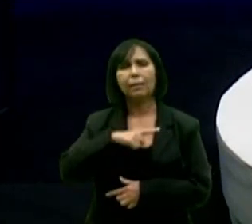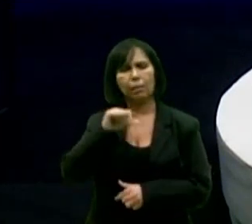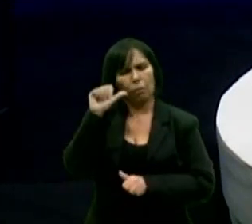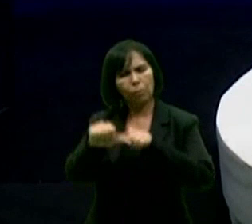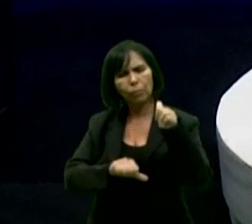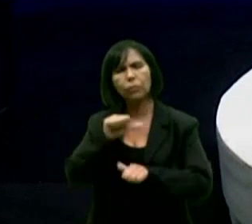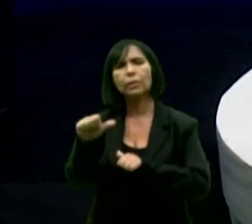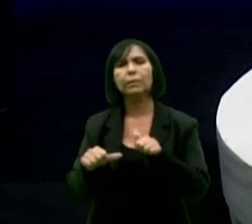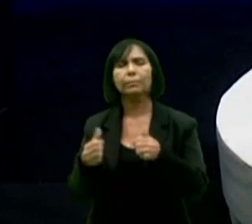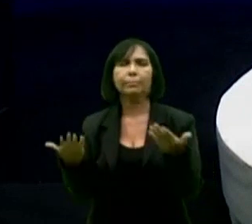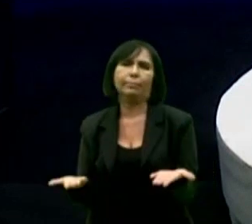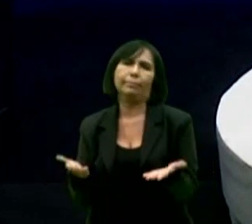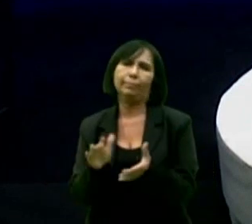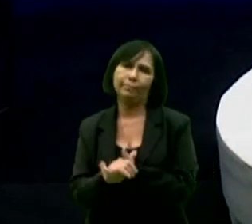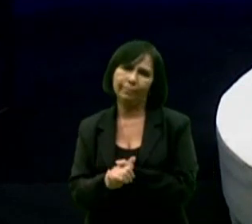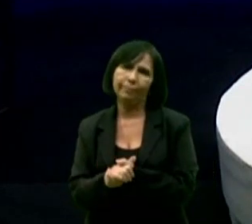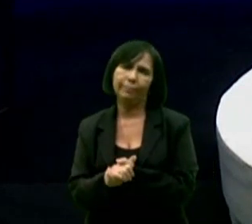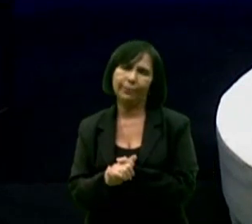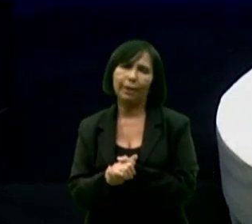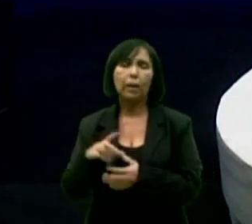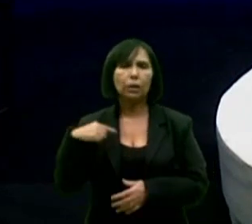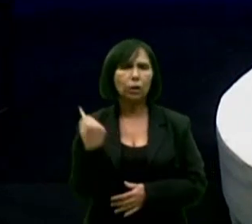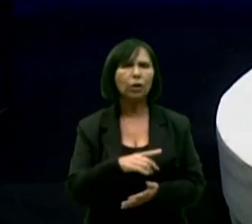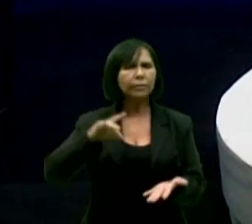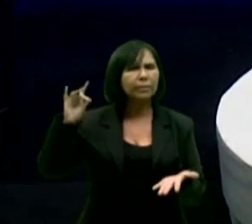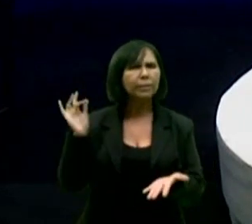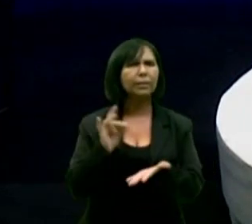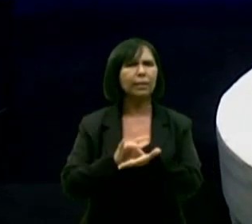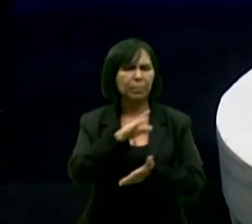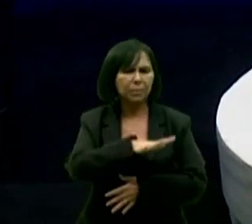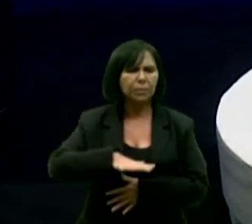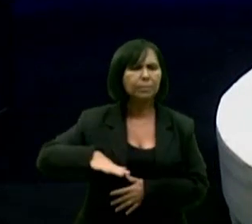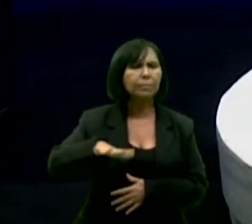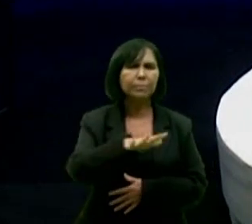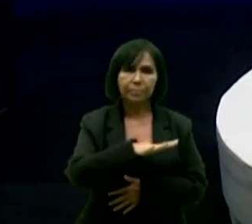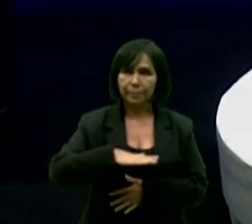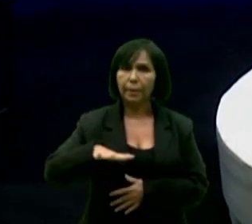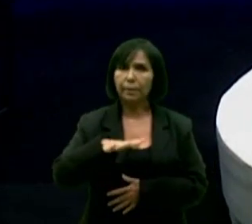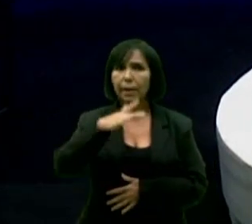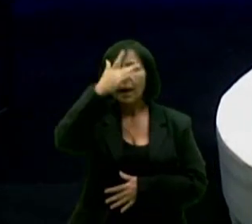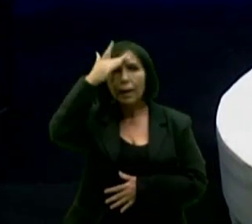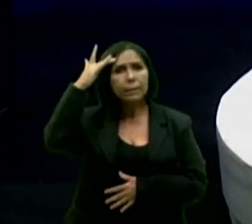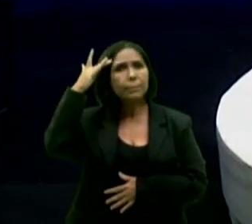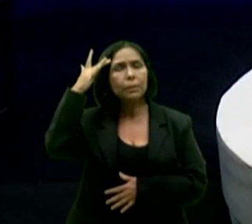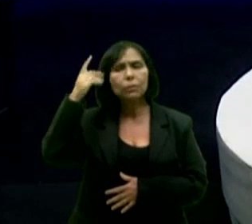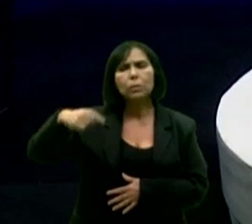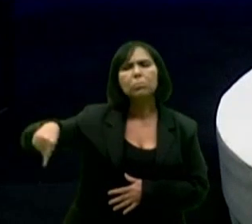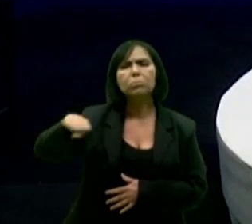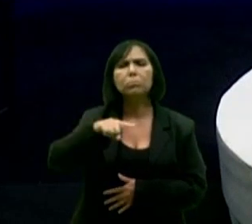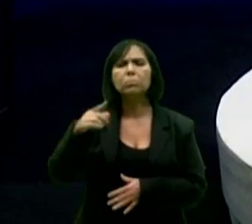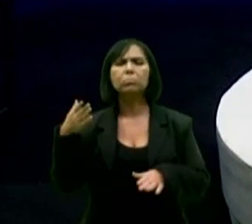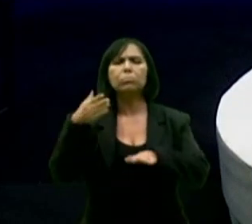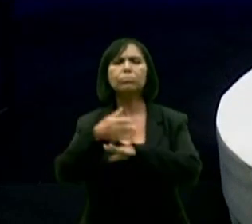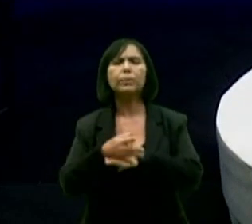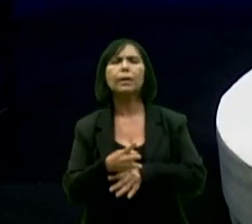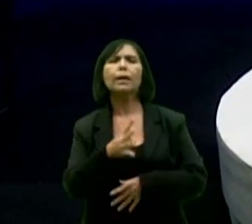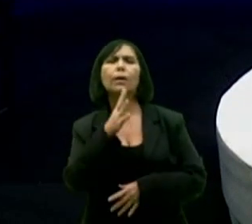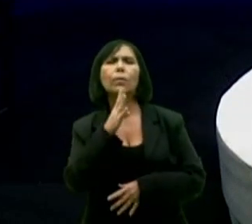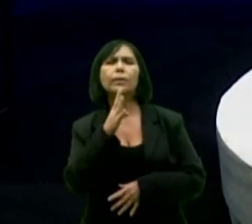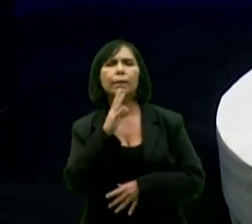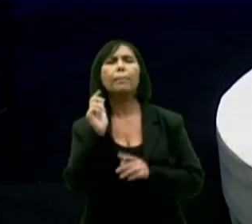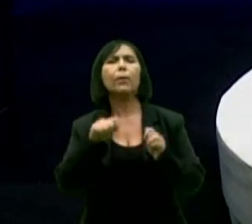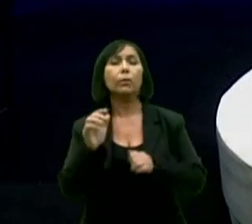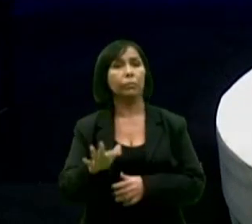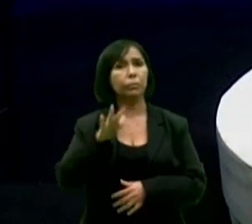Paraíba. Para que a gente verdadeiramente possa ter um espaço e abrir espaço para a população conhecer esse estado e a história do seu